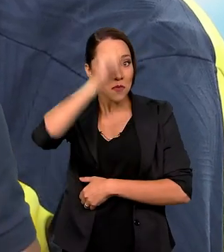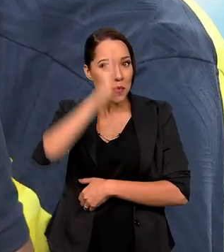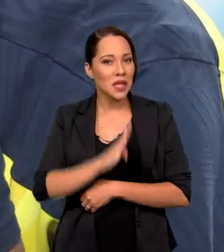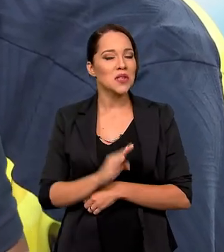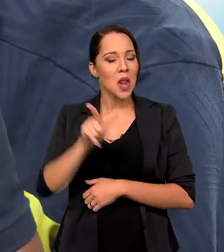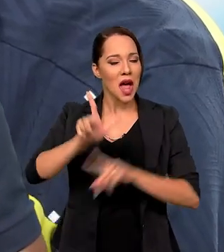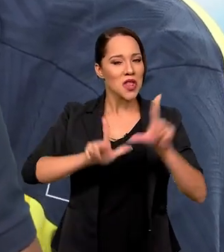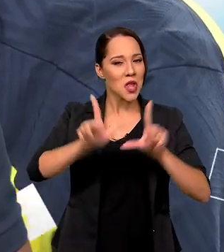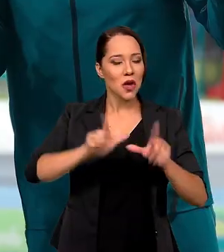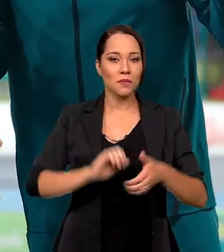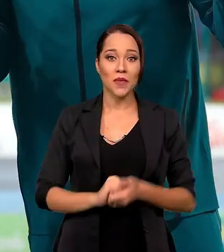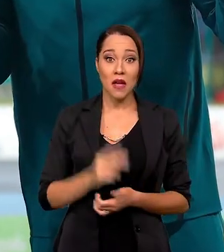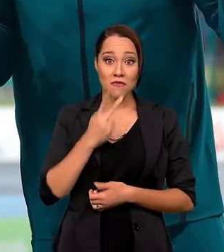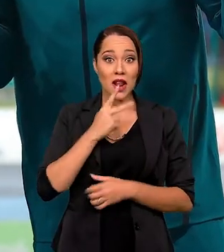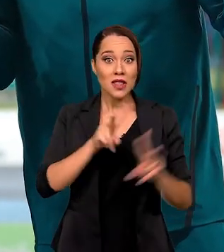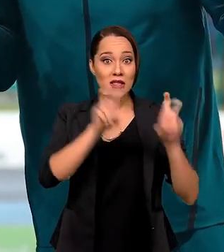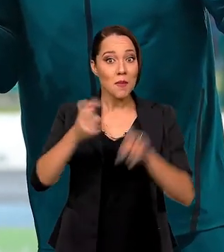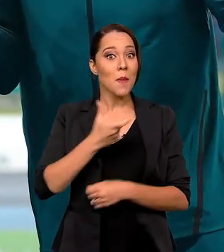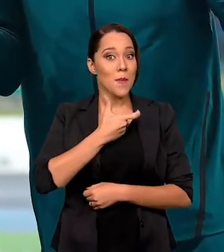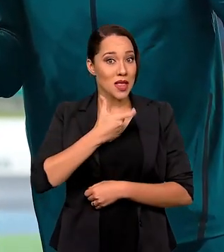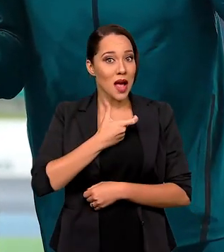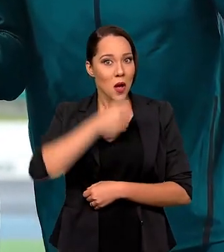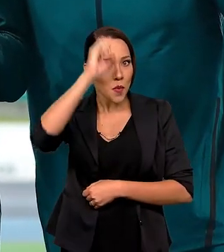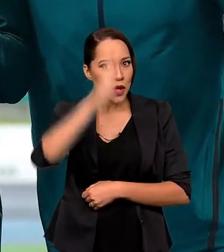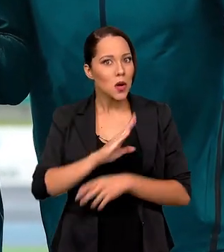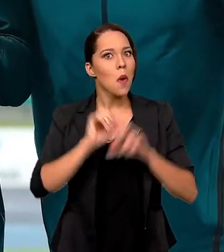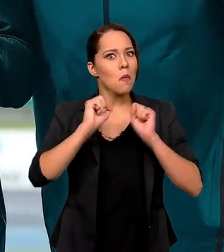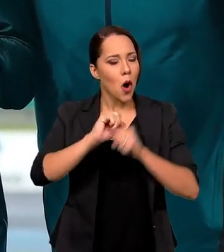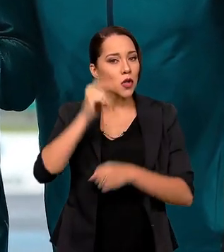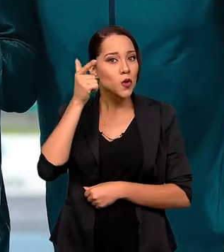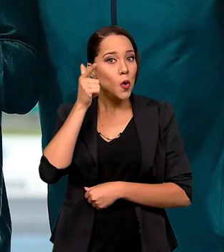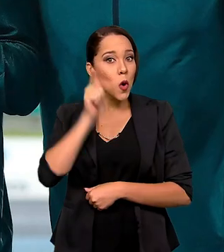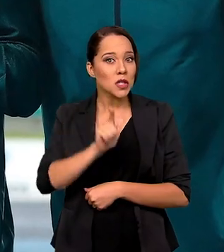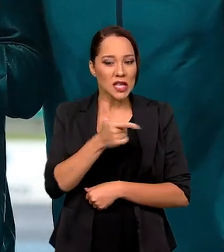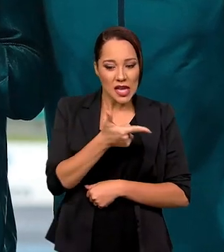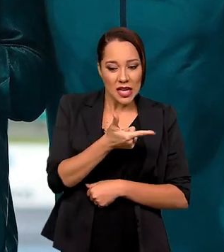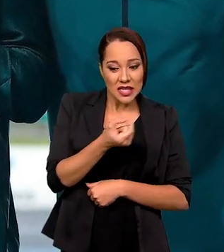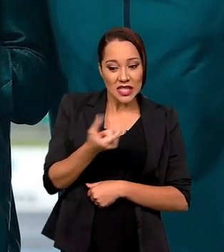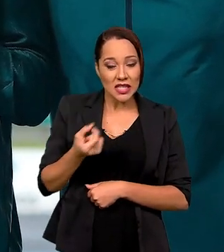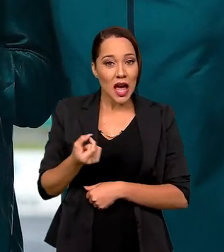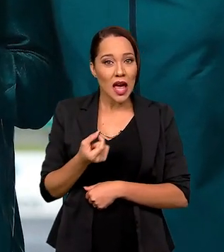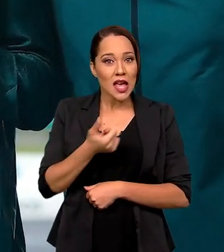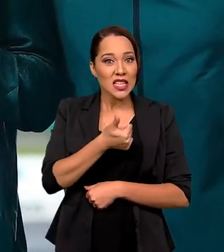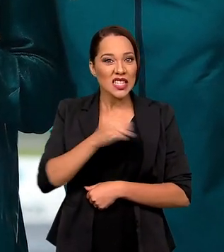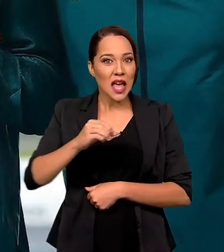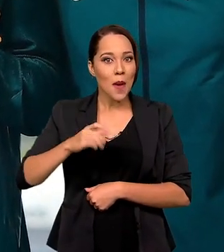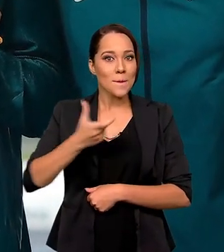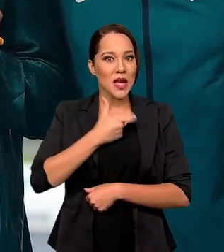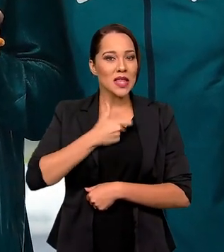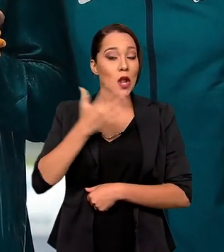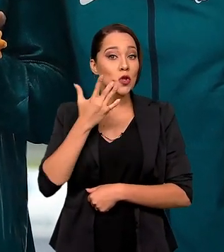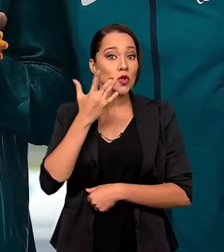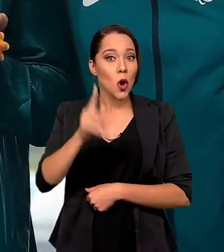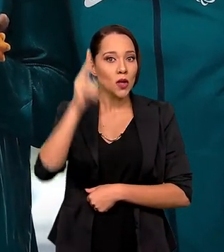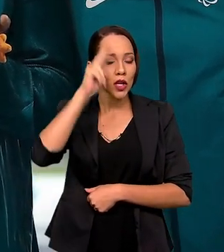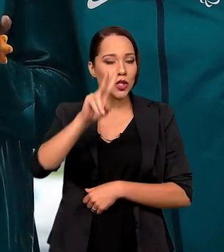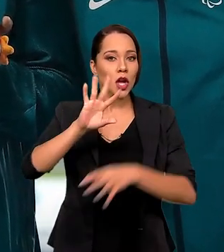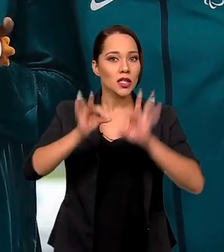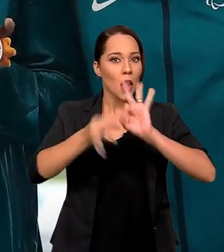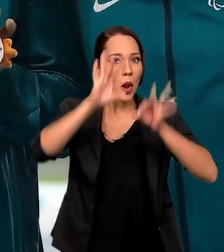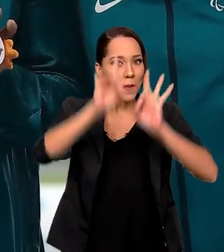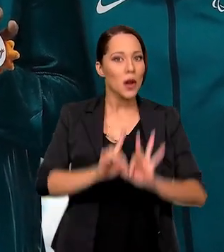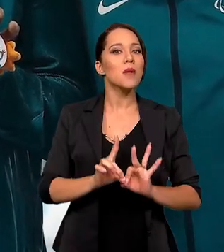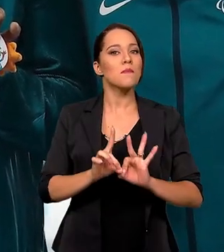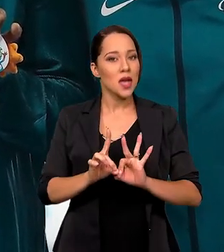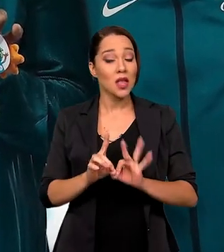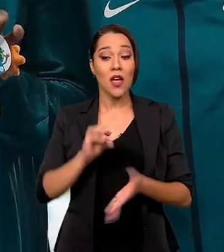Brasil, lá em Tóquio. Falando em medalhas, o Brasil pode alcançar a centésima medalha de ouro na história dos Jogos